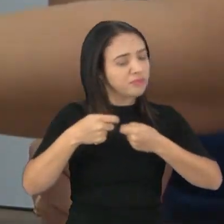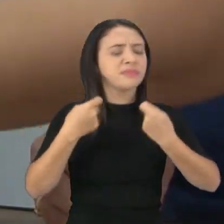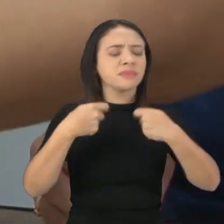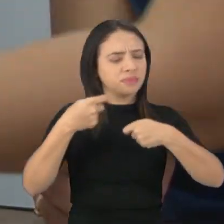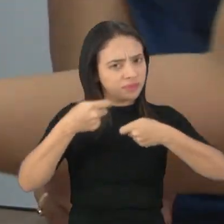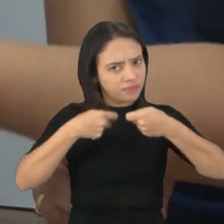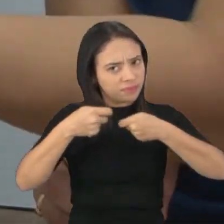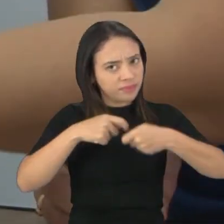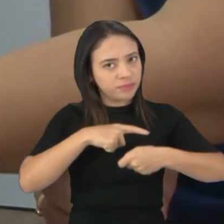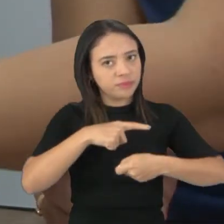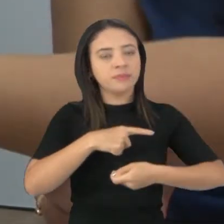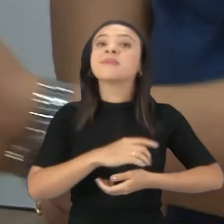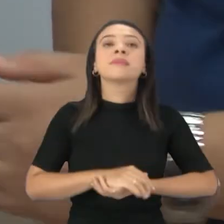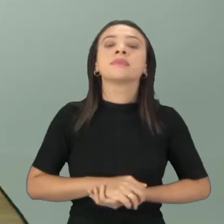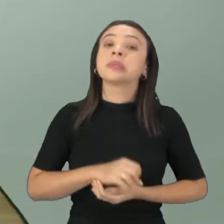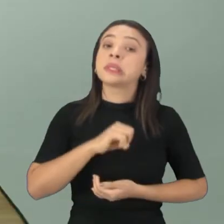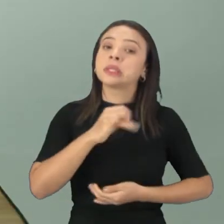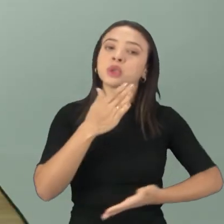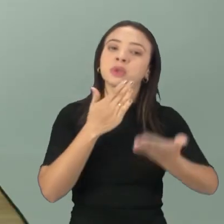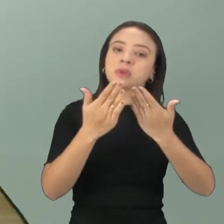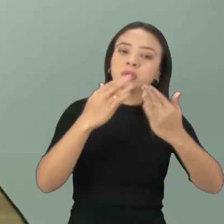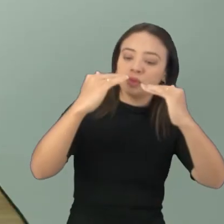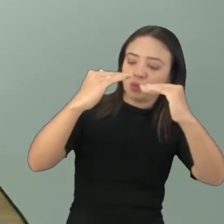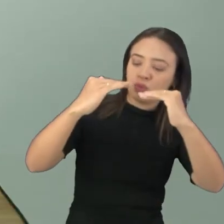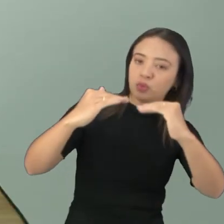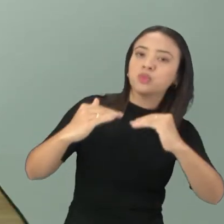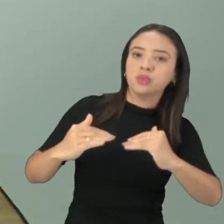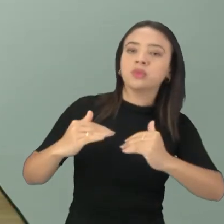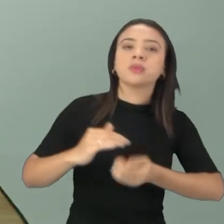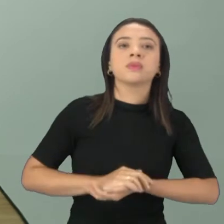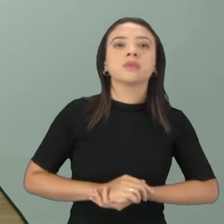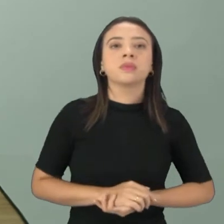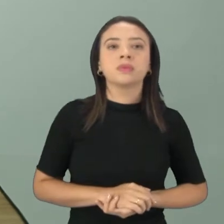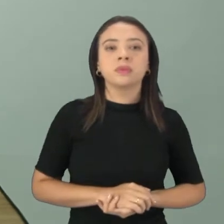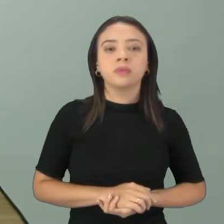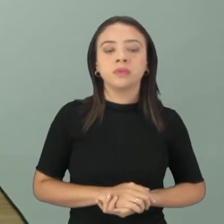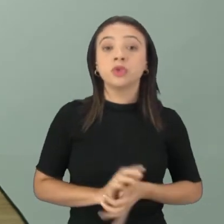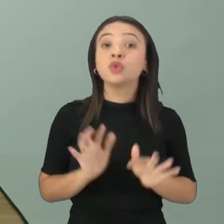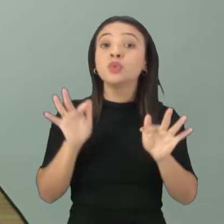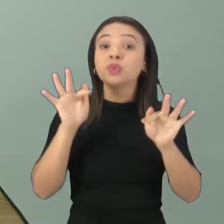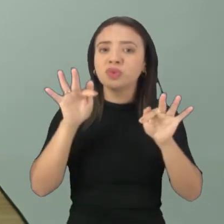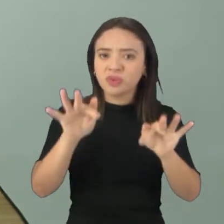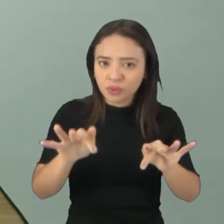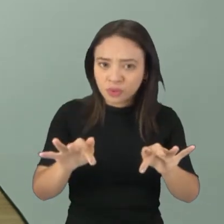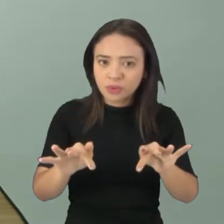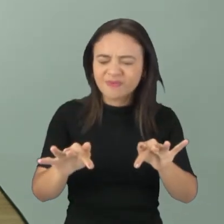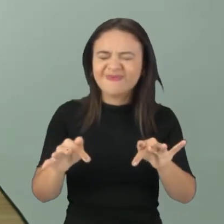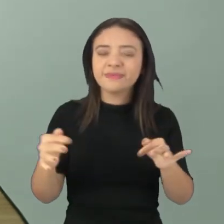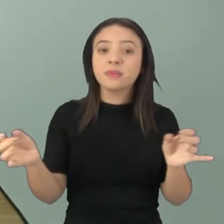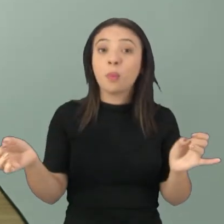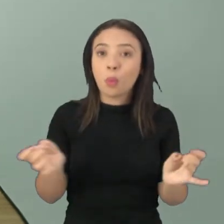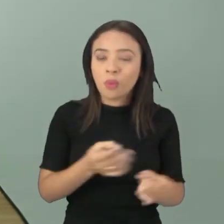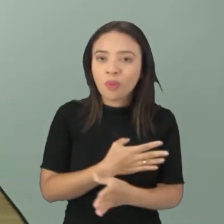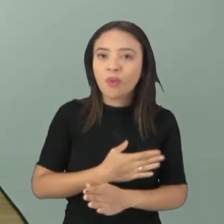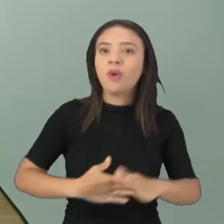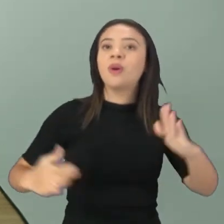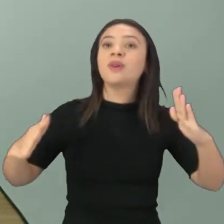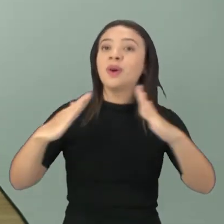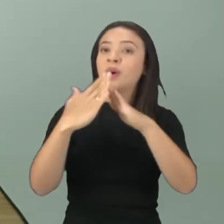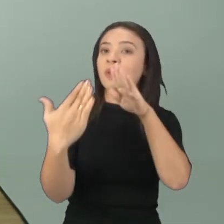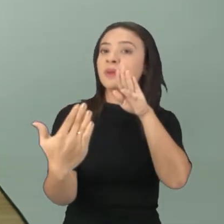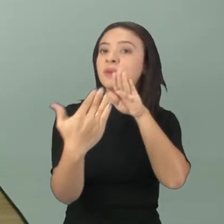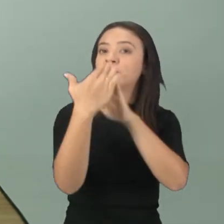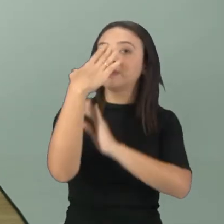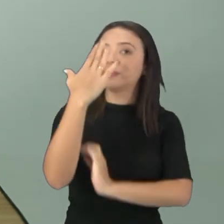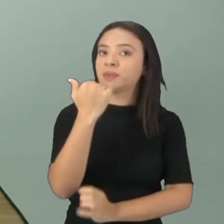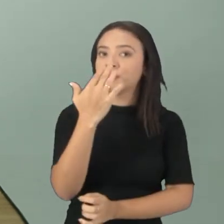menor, em relação aos outros três de baixo. E por último, para completar aqui a nossa pirâmide